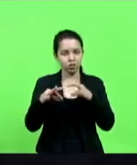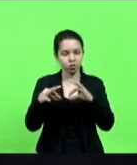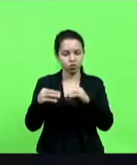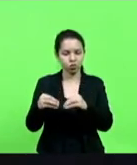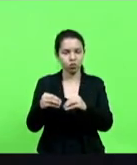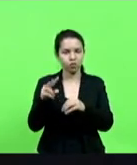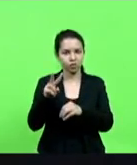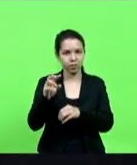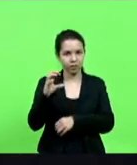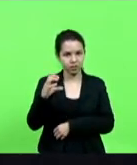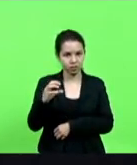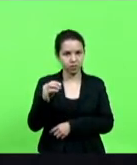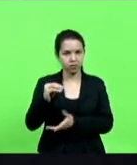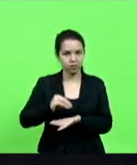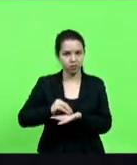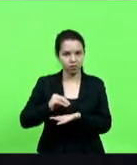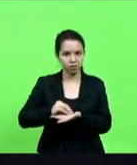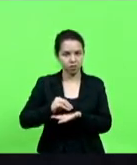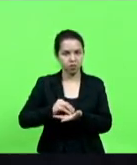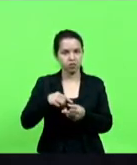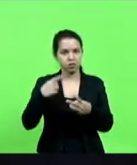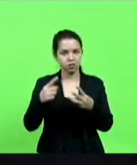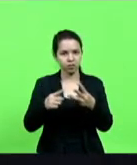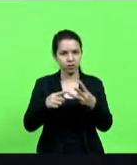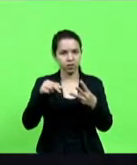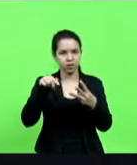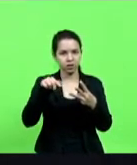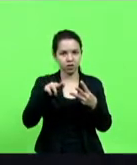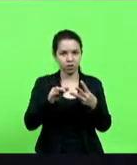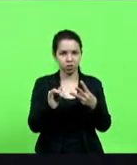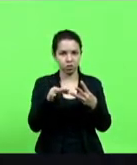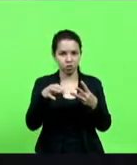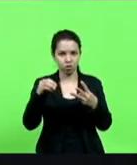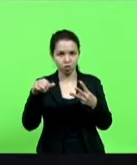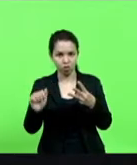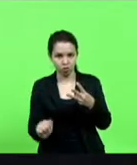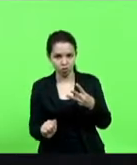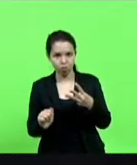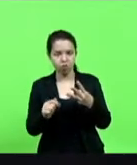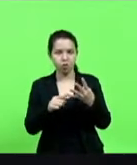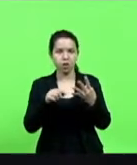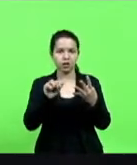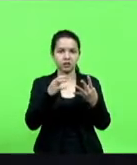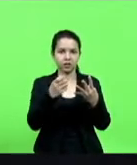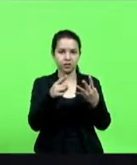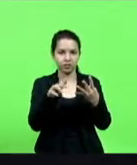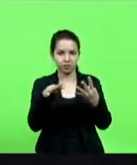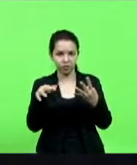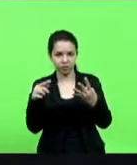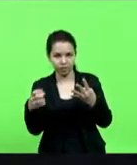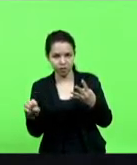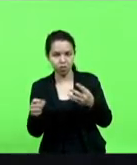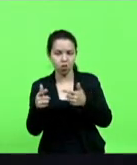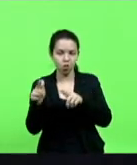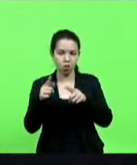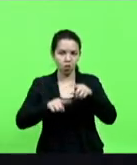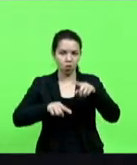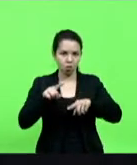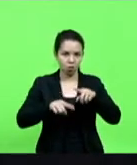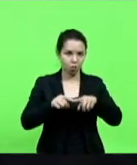E depois, vem a quinoa e assim, o açafrão da terra, consequentemente, outros produtos